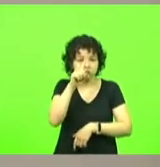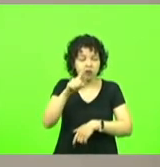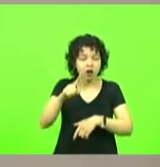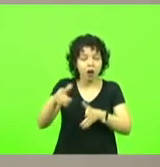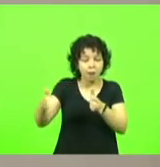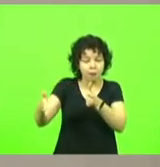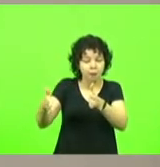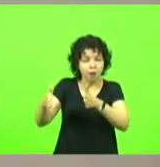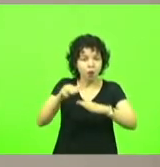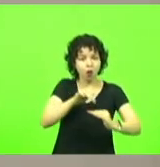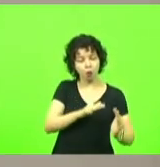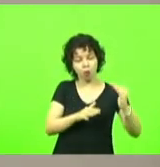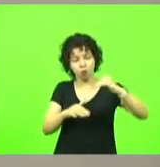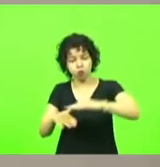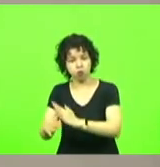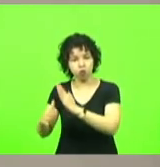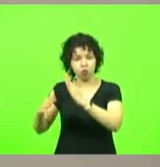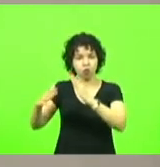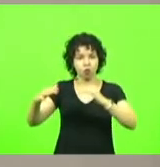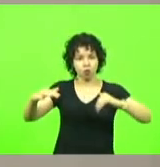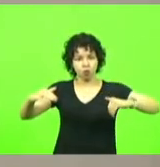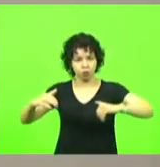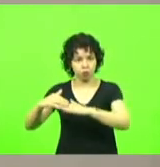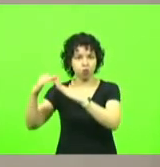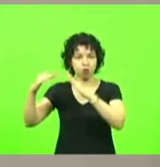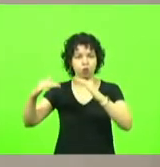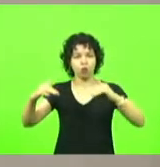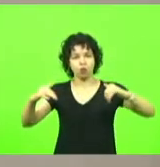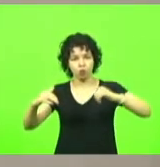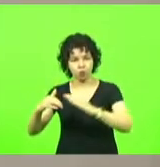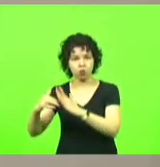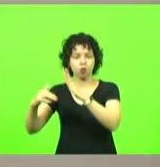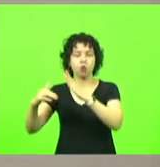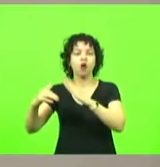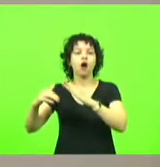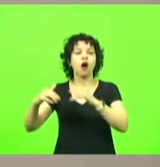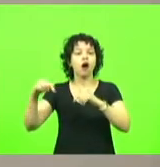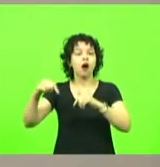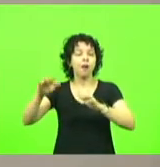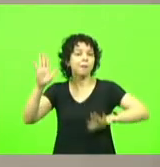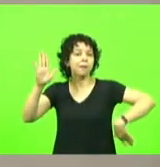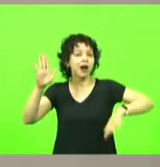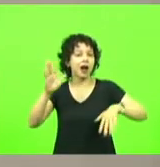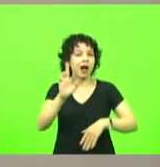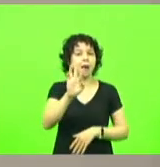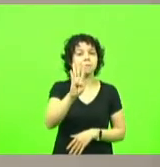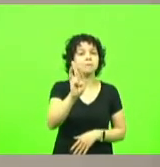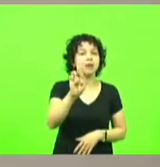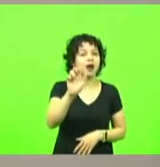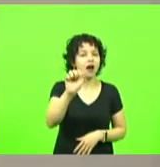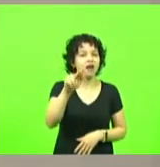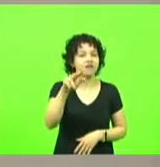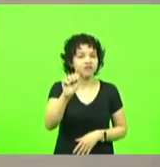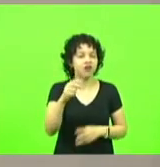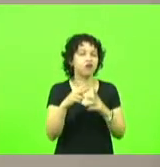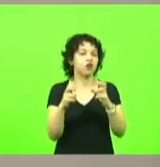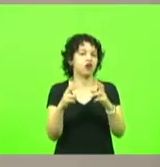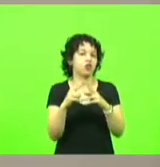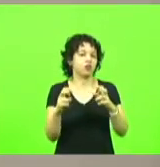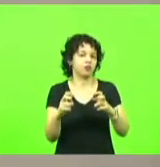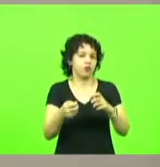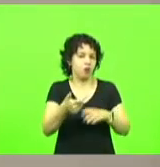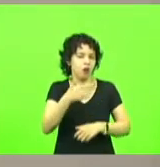das ondas e o costão sul da praia brava em Florianópolis é em discussão